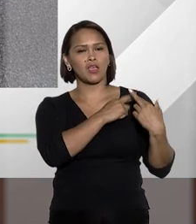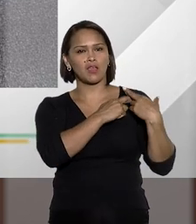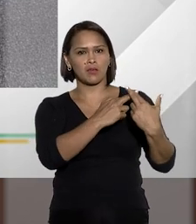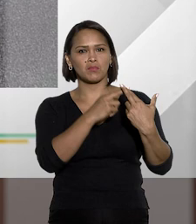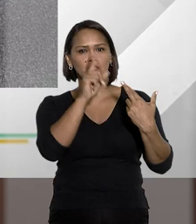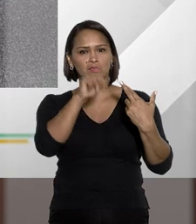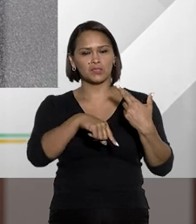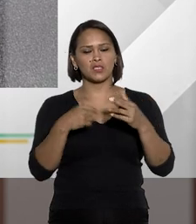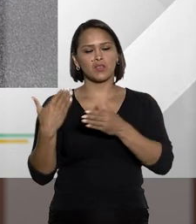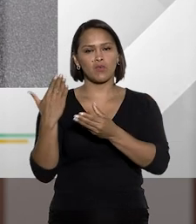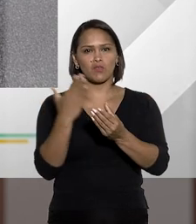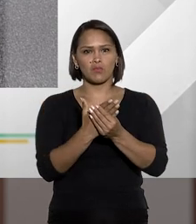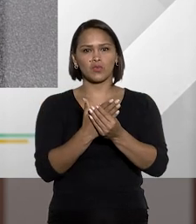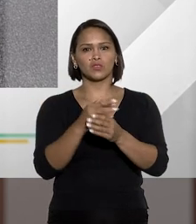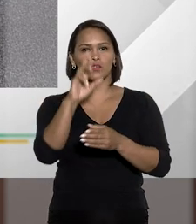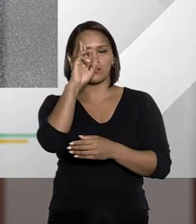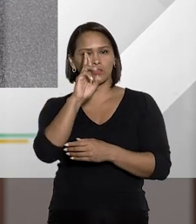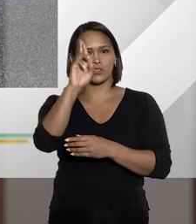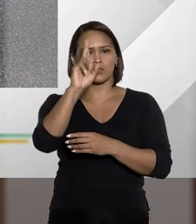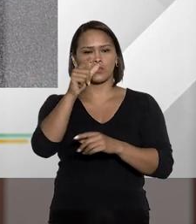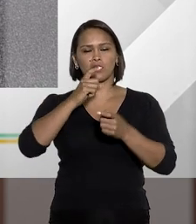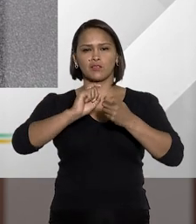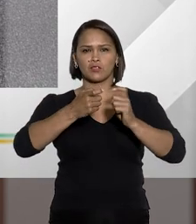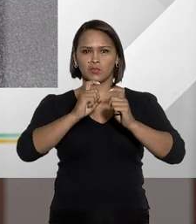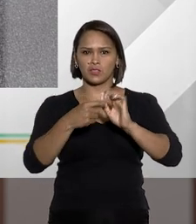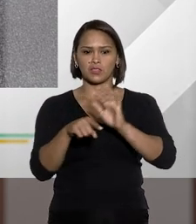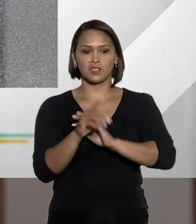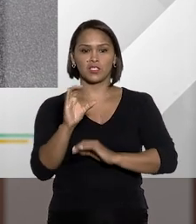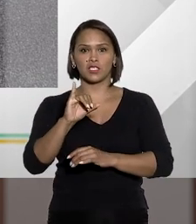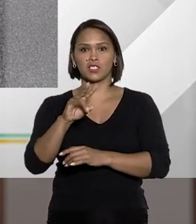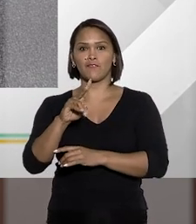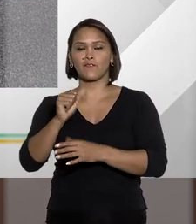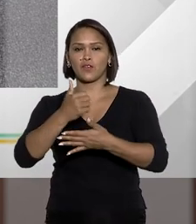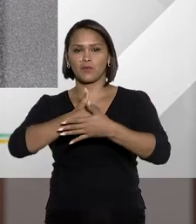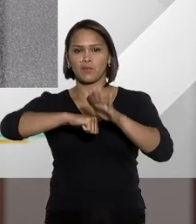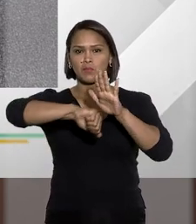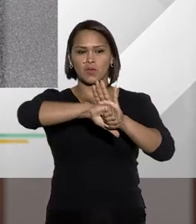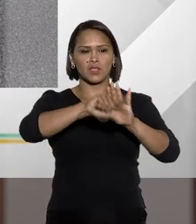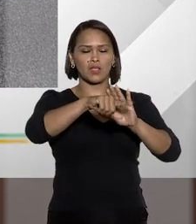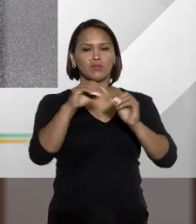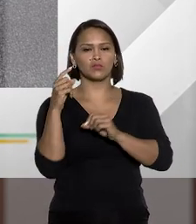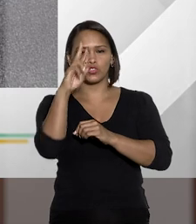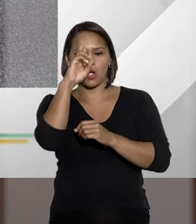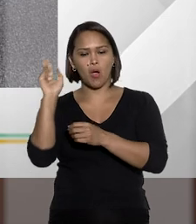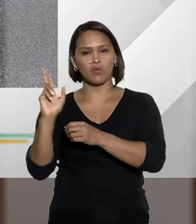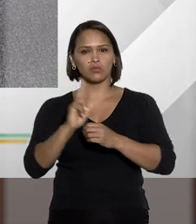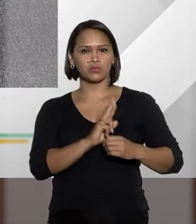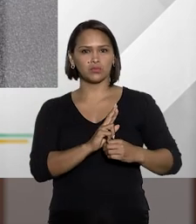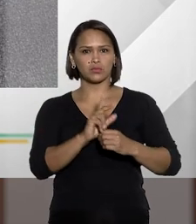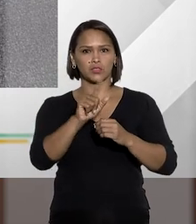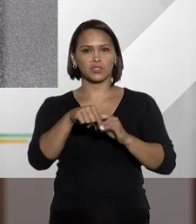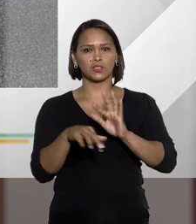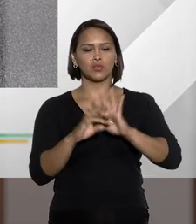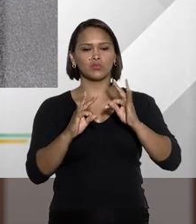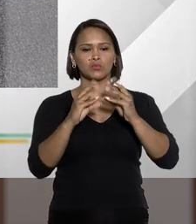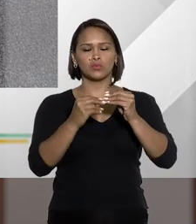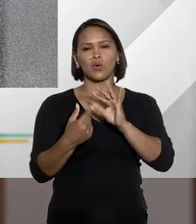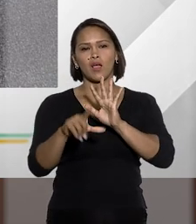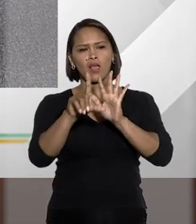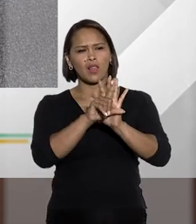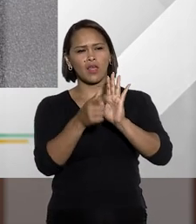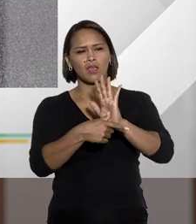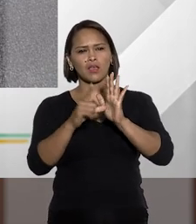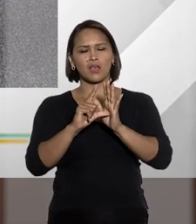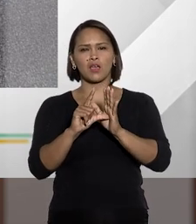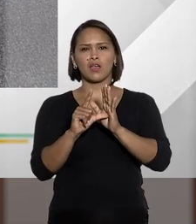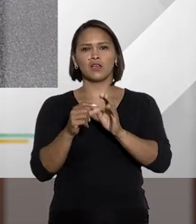de representação e o processo de responsabilidade administrativa civil e penal nos casos de abuso de autoridade. Contudo,